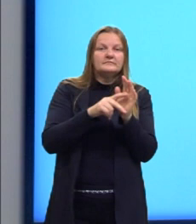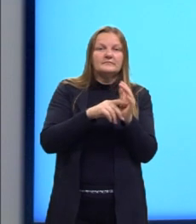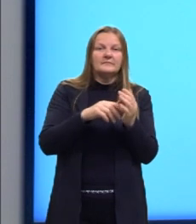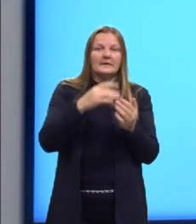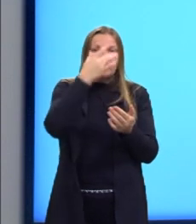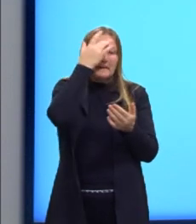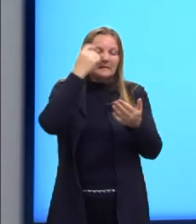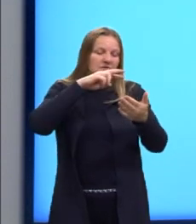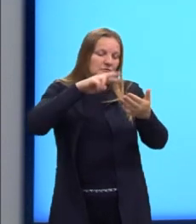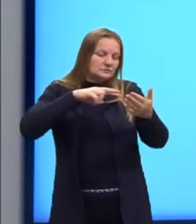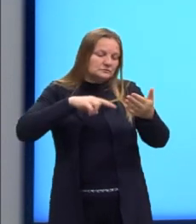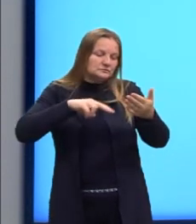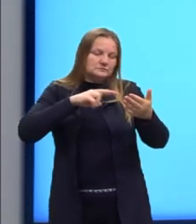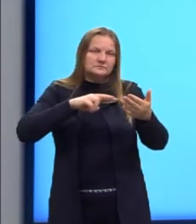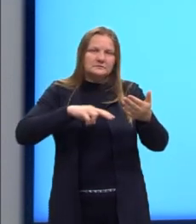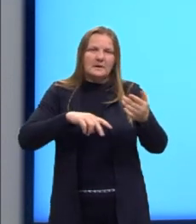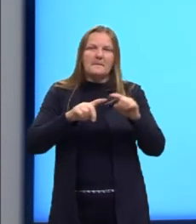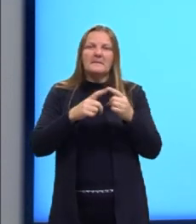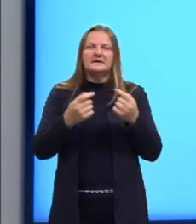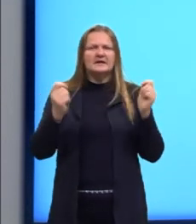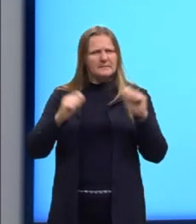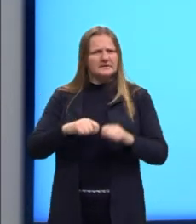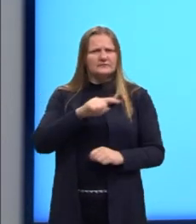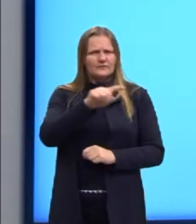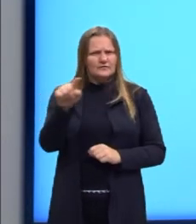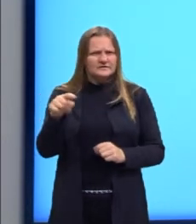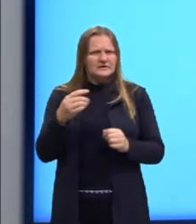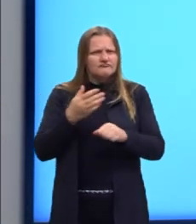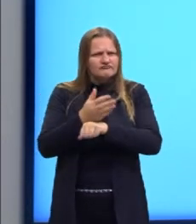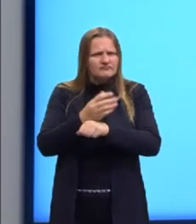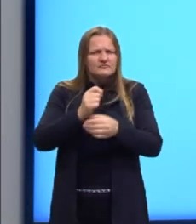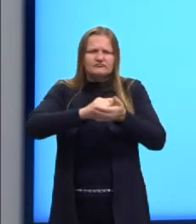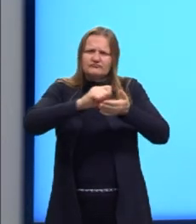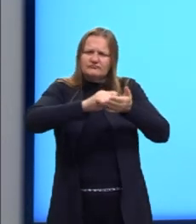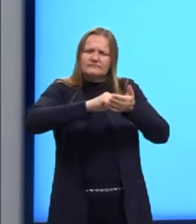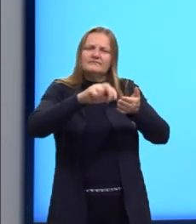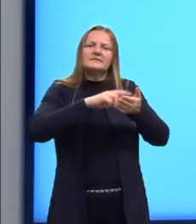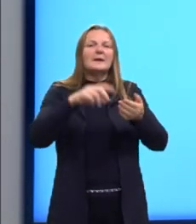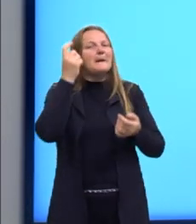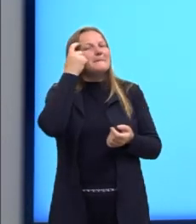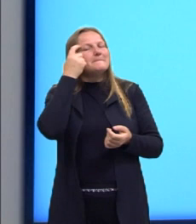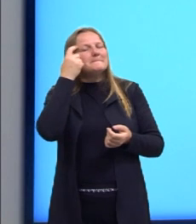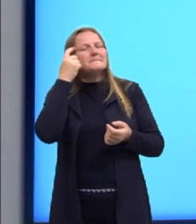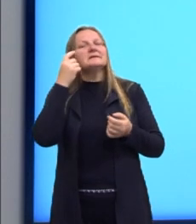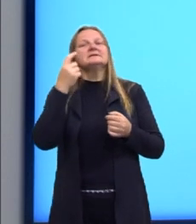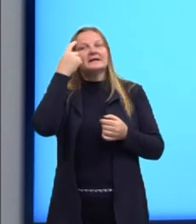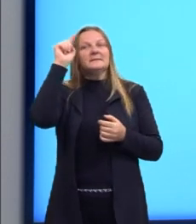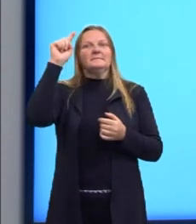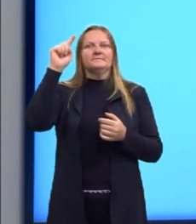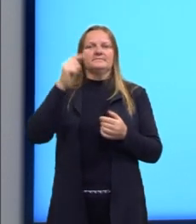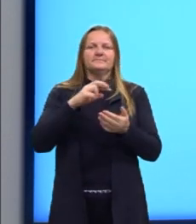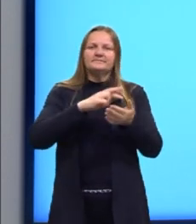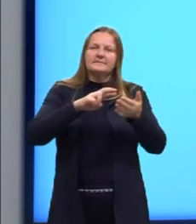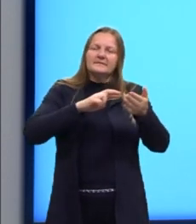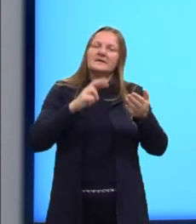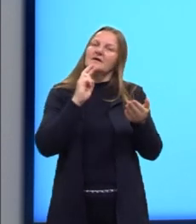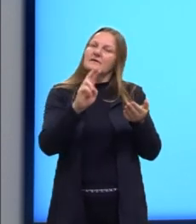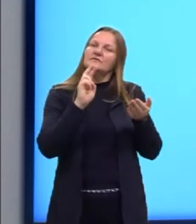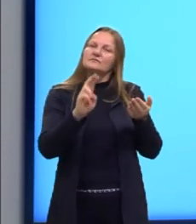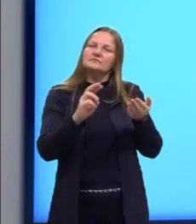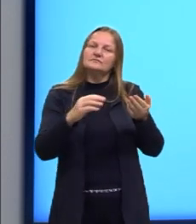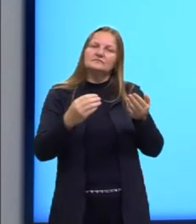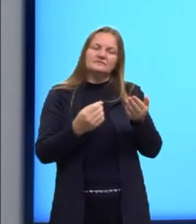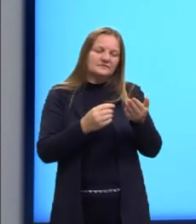corretor avalia, mas a capacidade de o participante pensar em uma iniciativa que vá